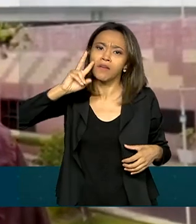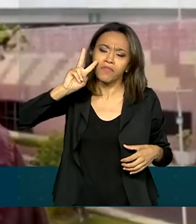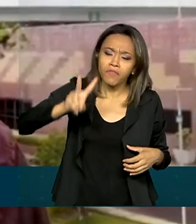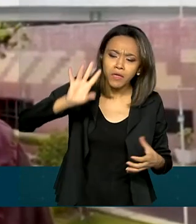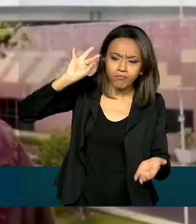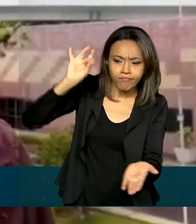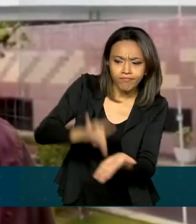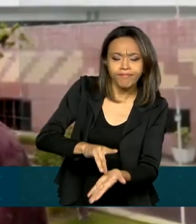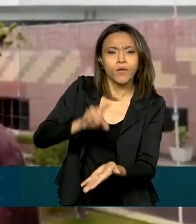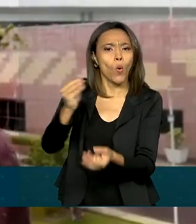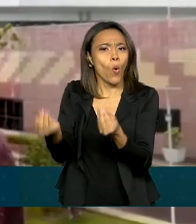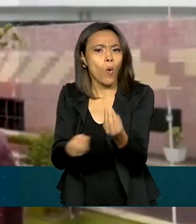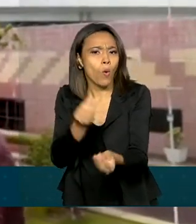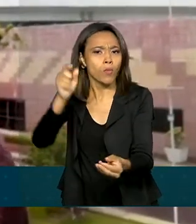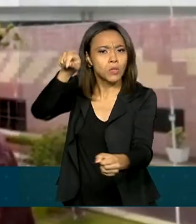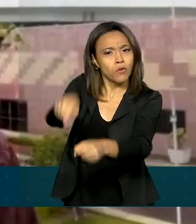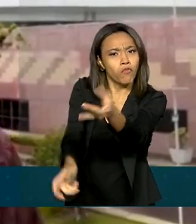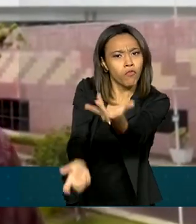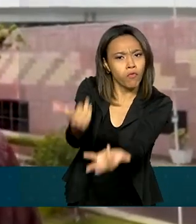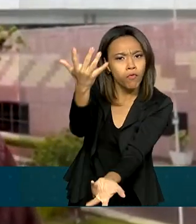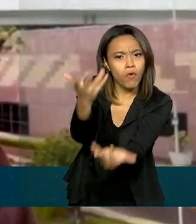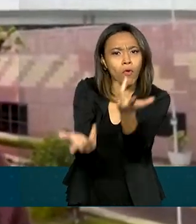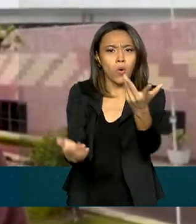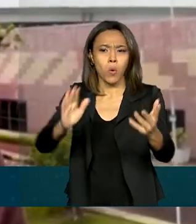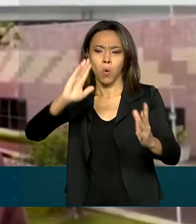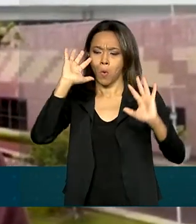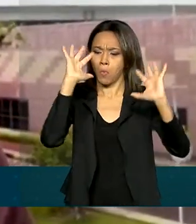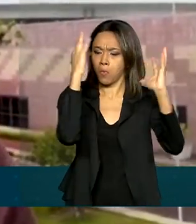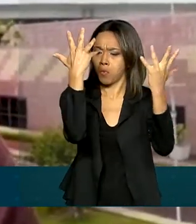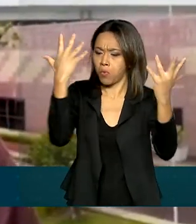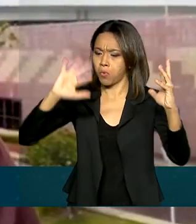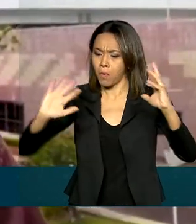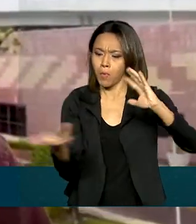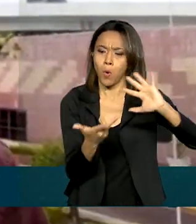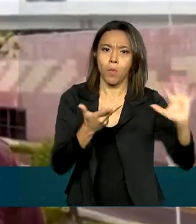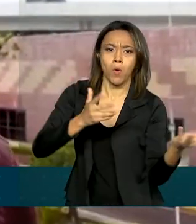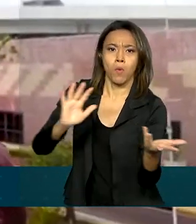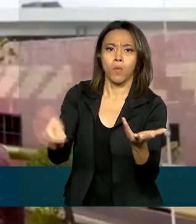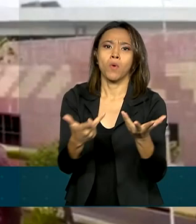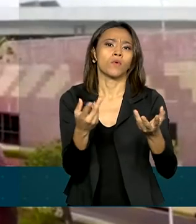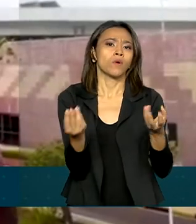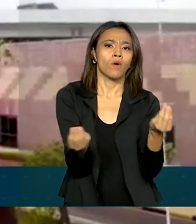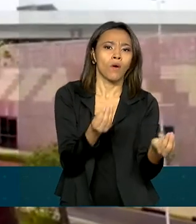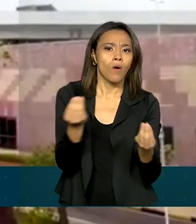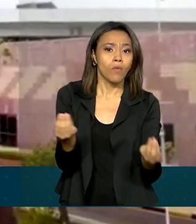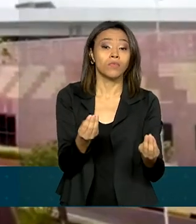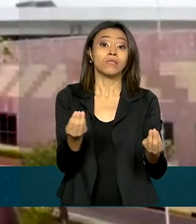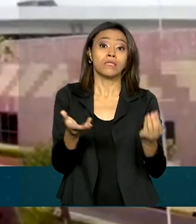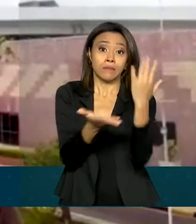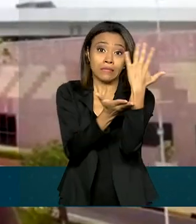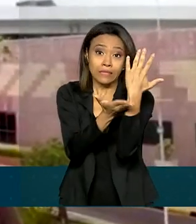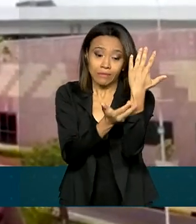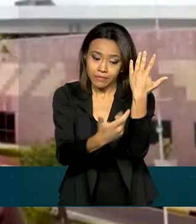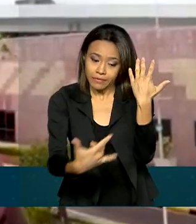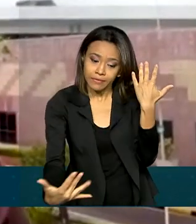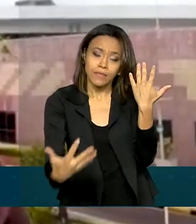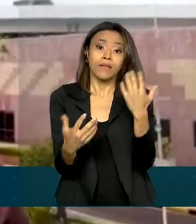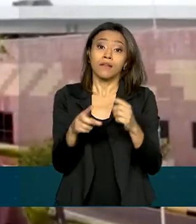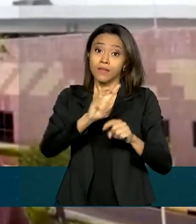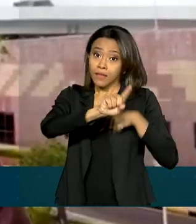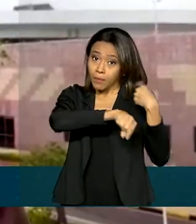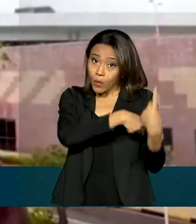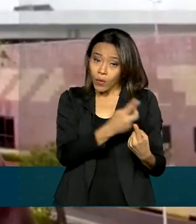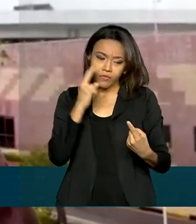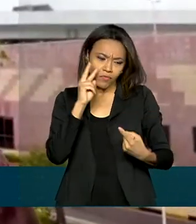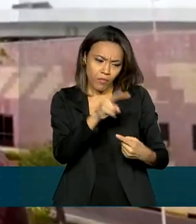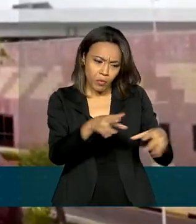focos de incêndio, queimadas, desmatamento e garimpo ilegal. Pela manhã, irão ao centro de destrução de guerra na